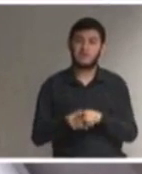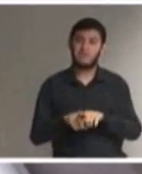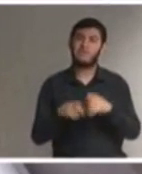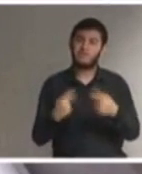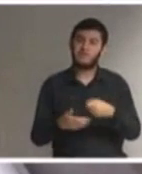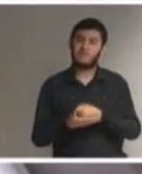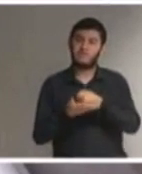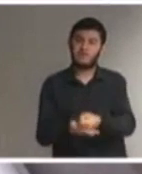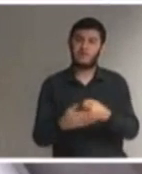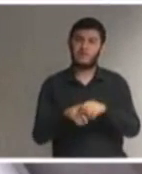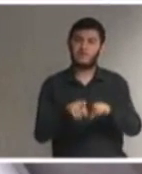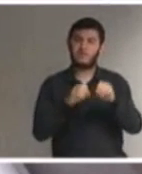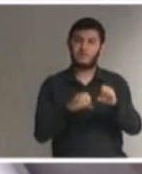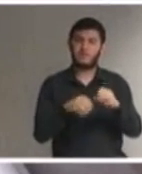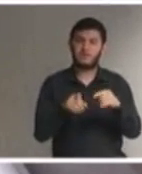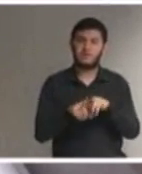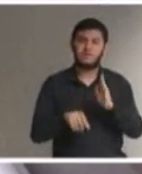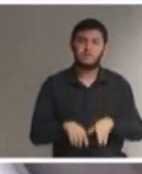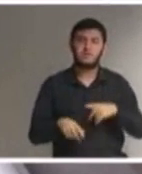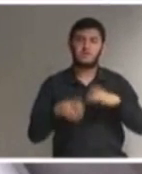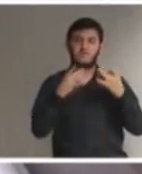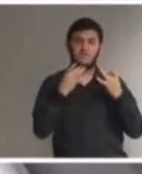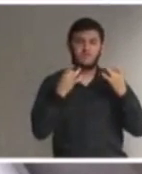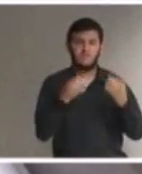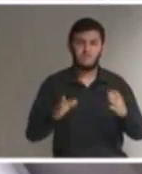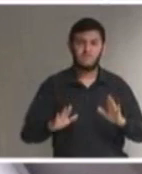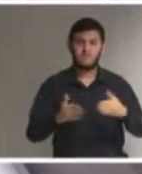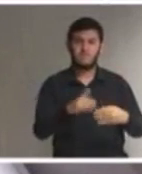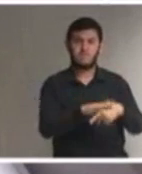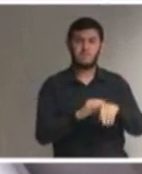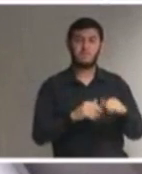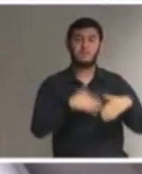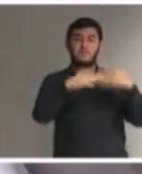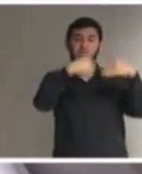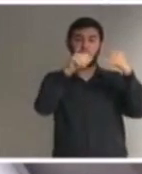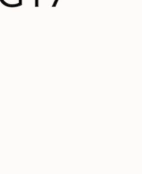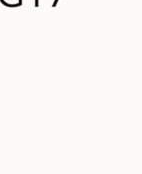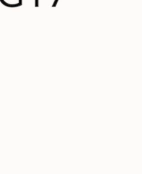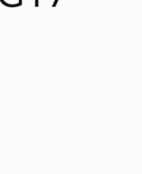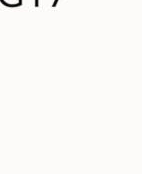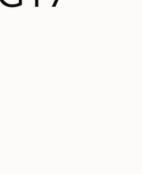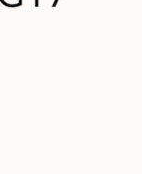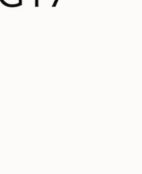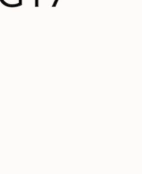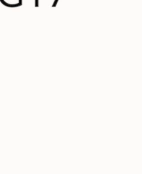educação que vise ao seu pleno desenvolvimento humano e seu preparo para a cidadania